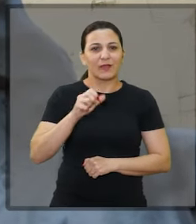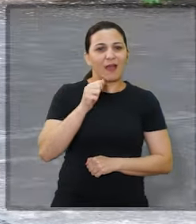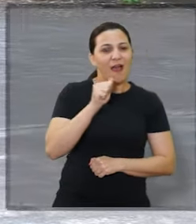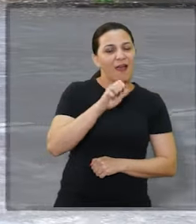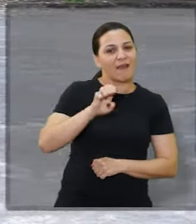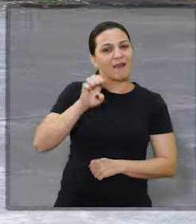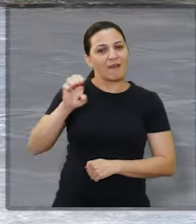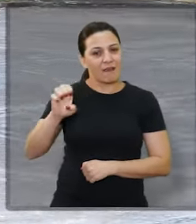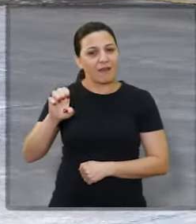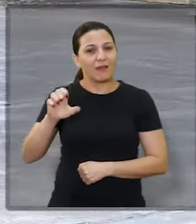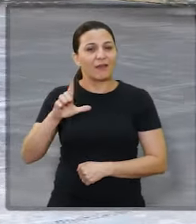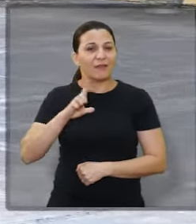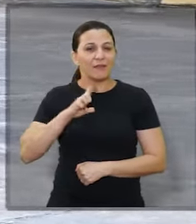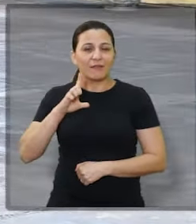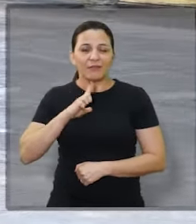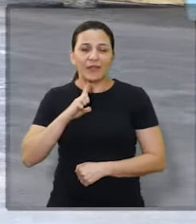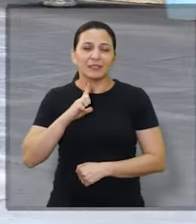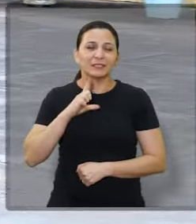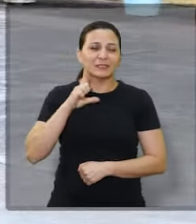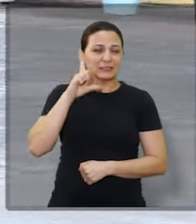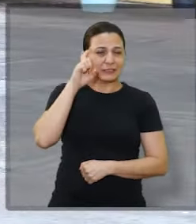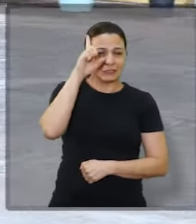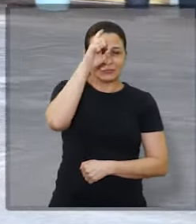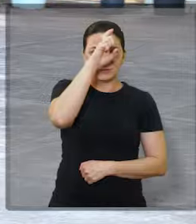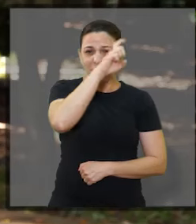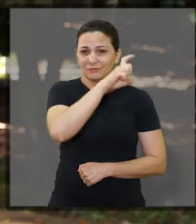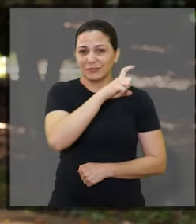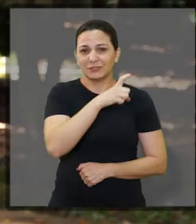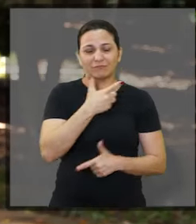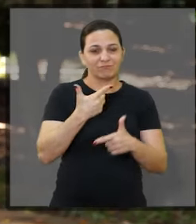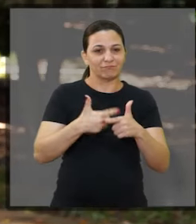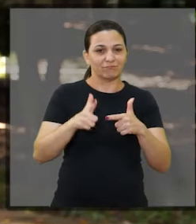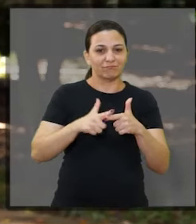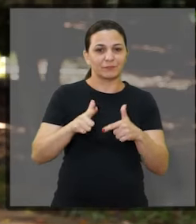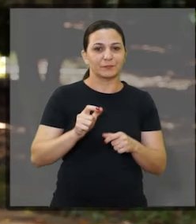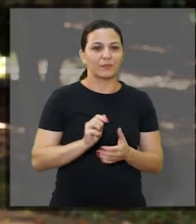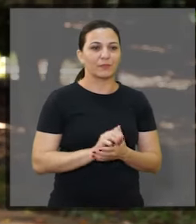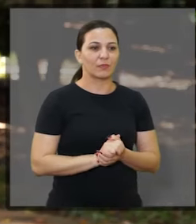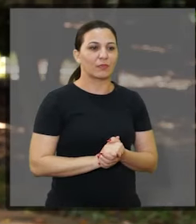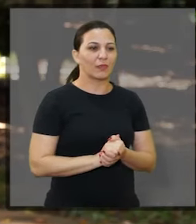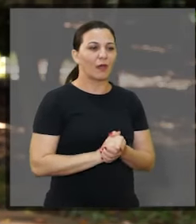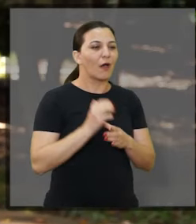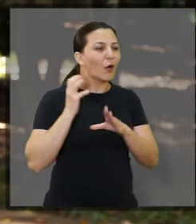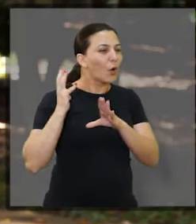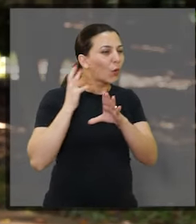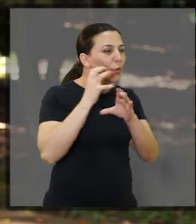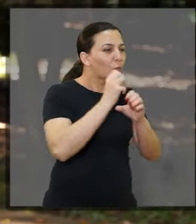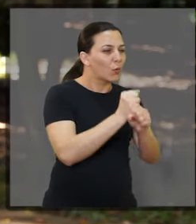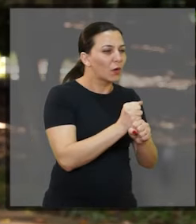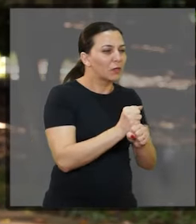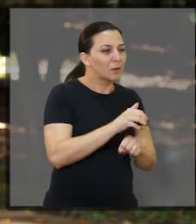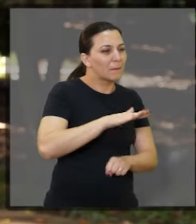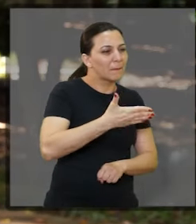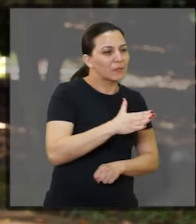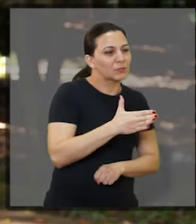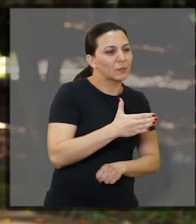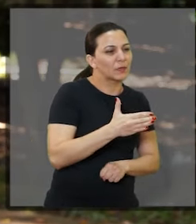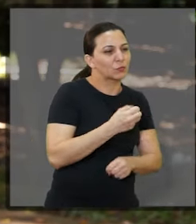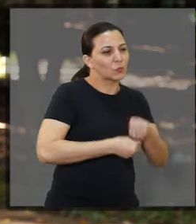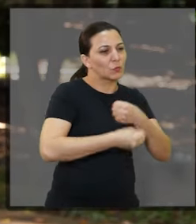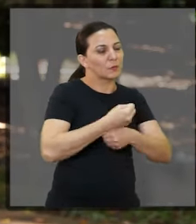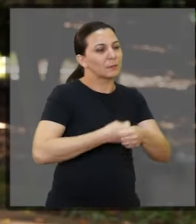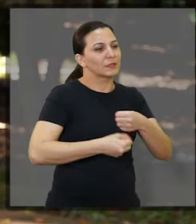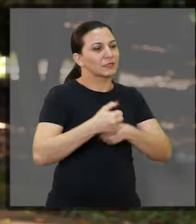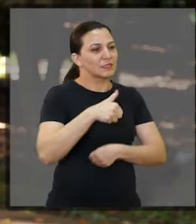Educacional Especializado não é boa. O custo da escola anual, está por volta de, o ano passado foi de R